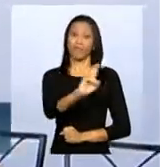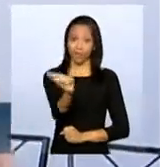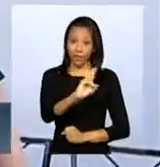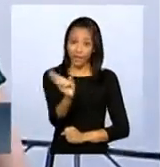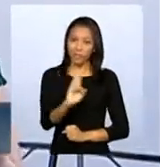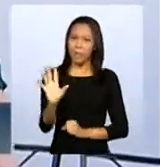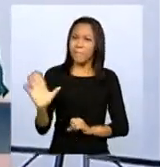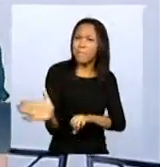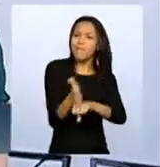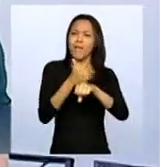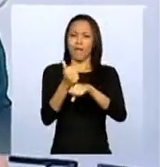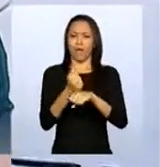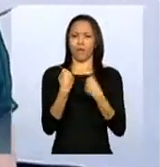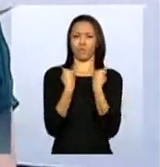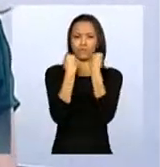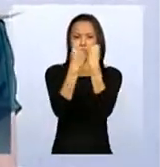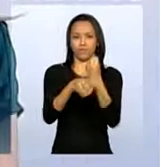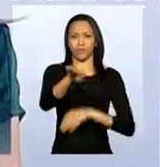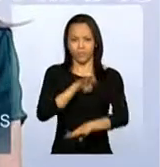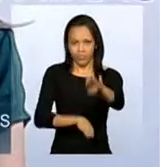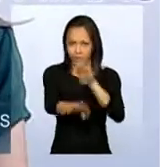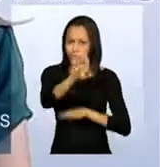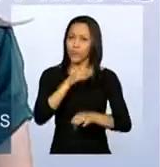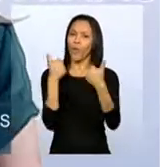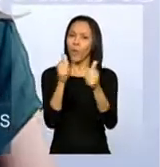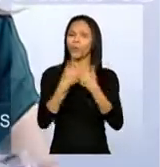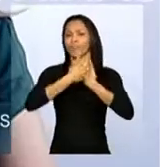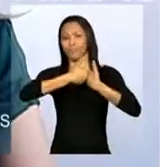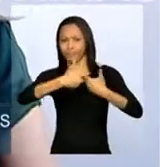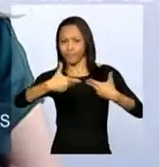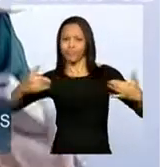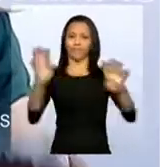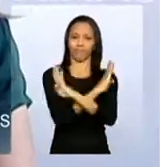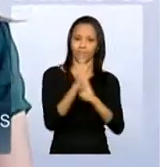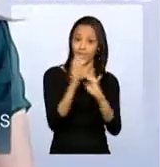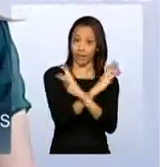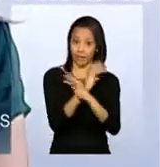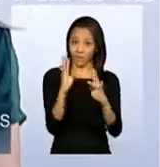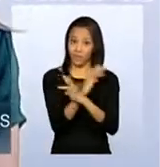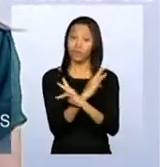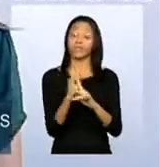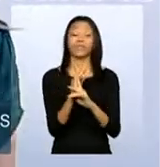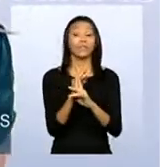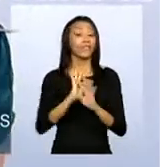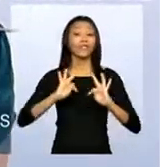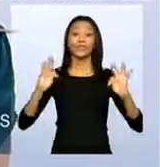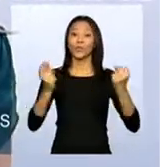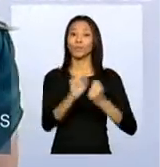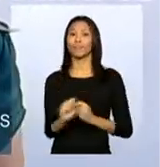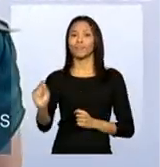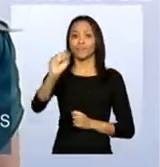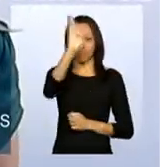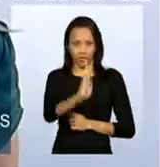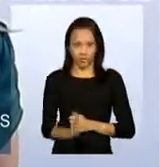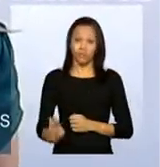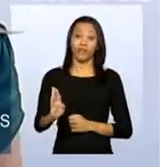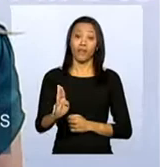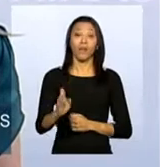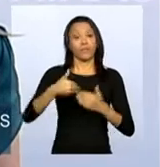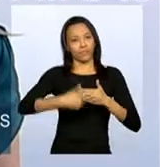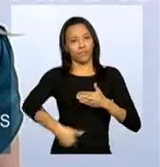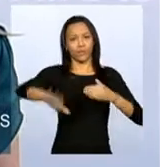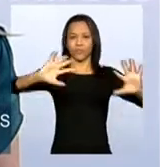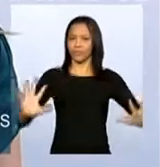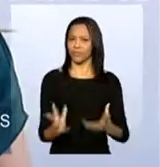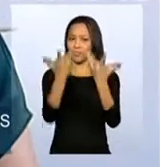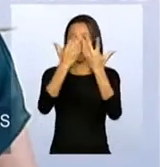para melhorar o transporte coletivo em todo o país, o tráfego e o transporte coletivo em todo o país. Durante o evento, a Caixa